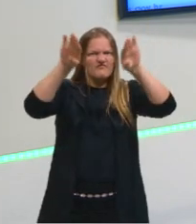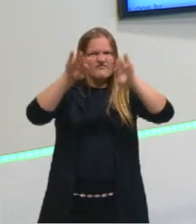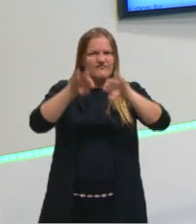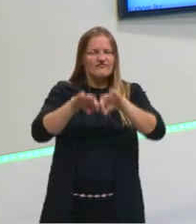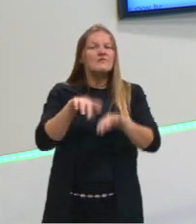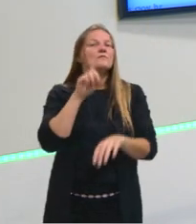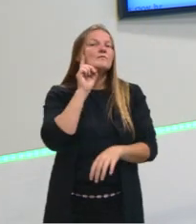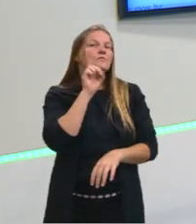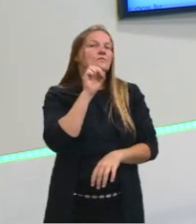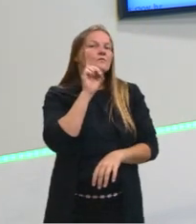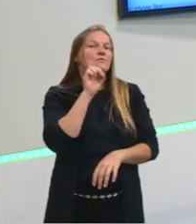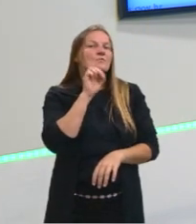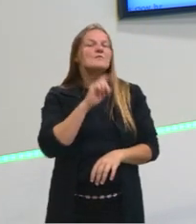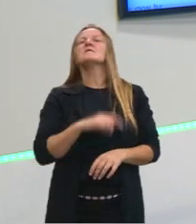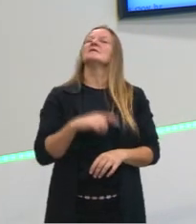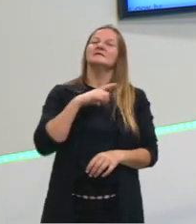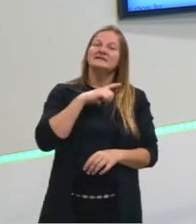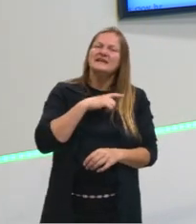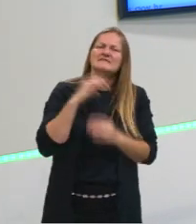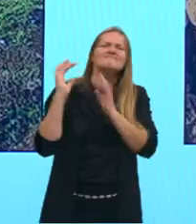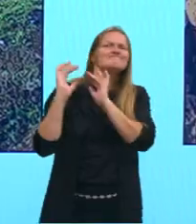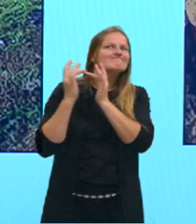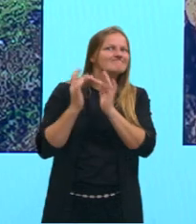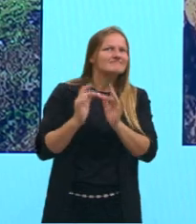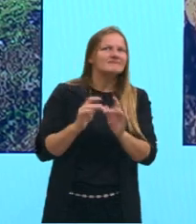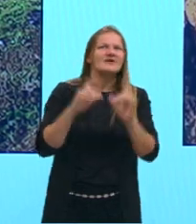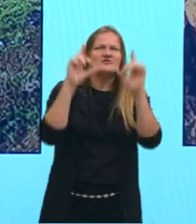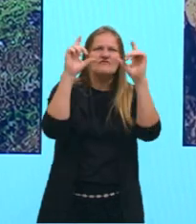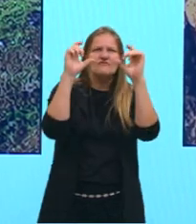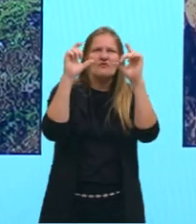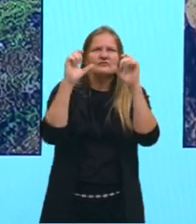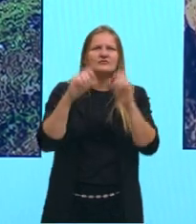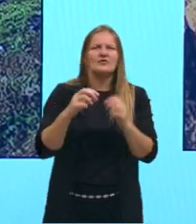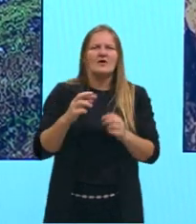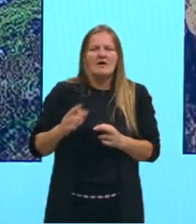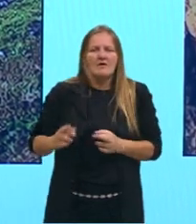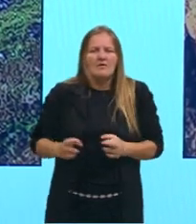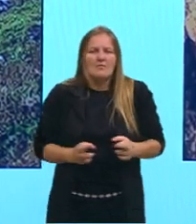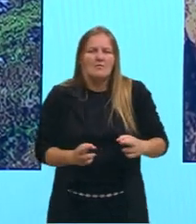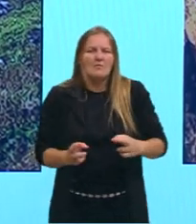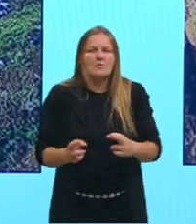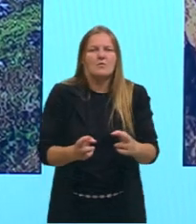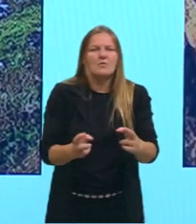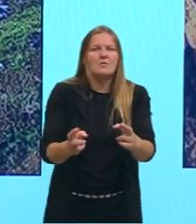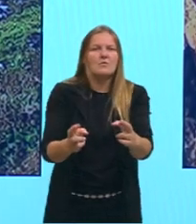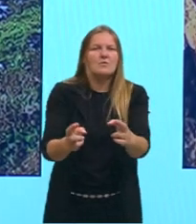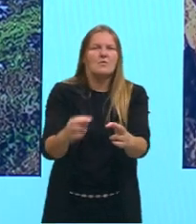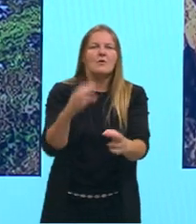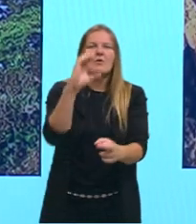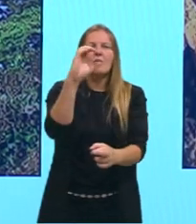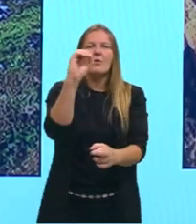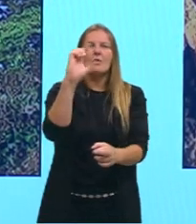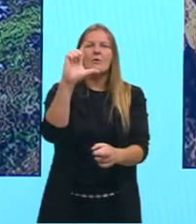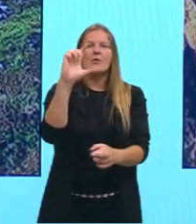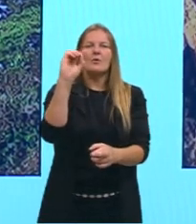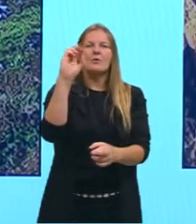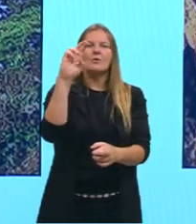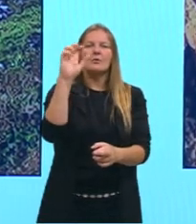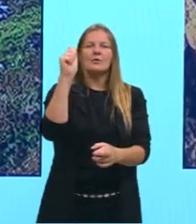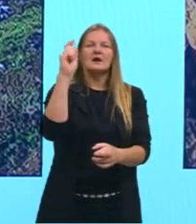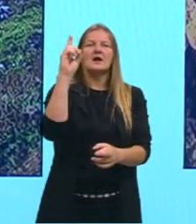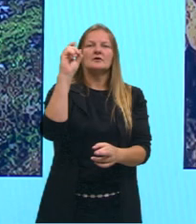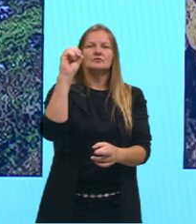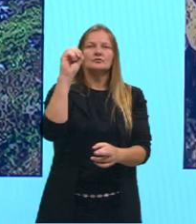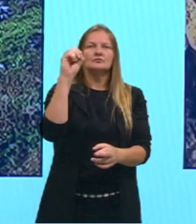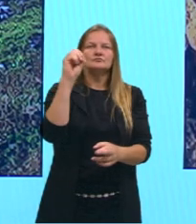que é a mais clássica que nós podemos ter, certo? Esse rio, então, colorado, ele vai passando aí pelo meio das rochas e ele vai levando